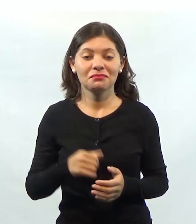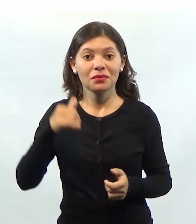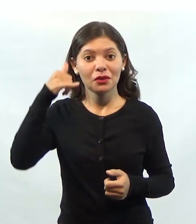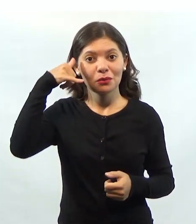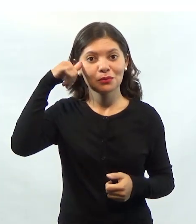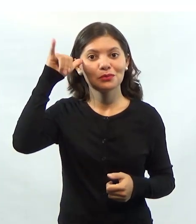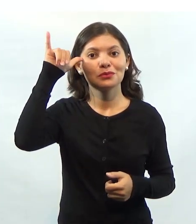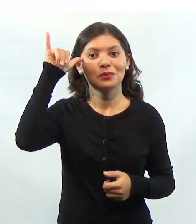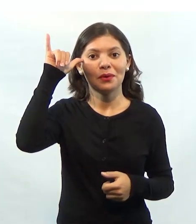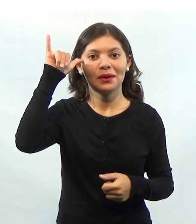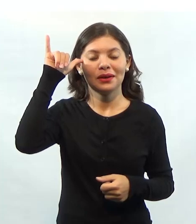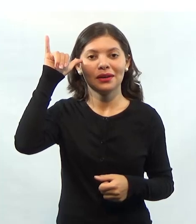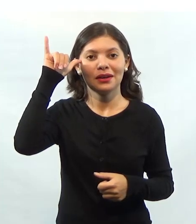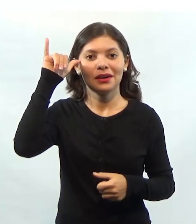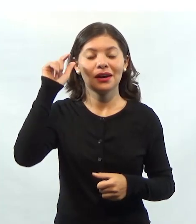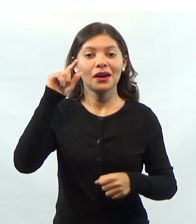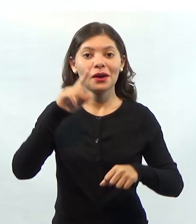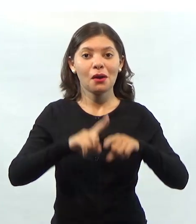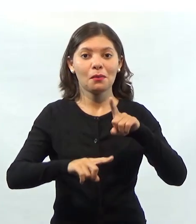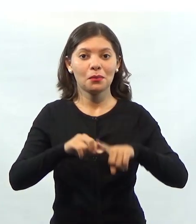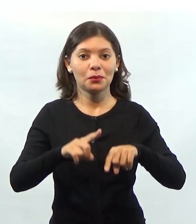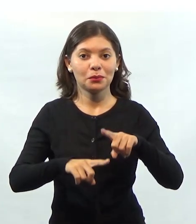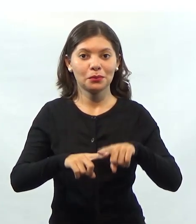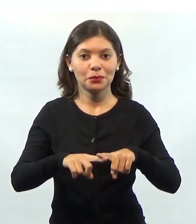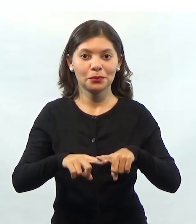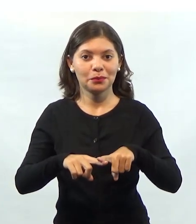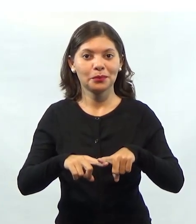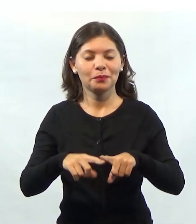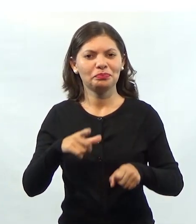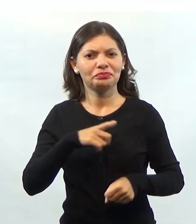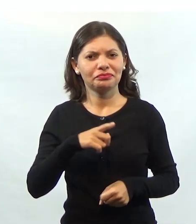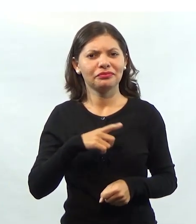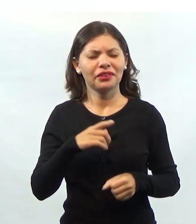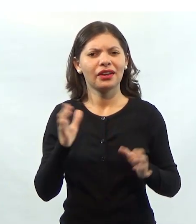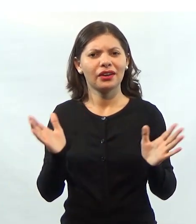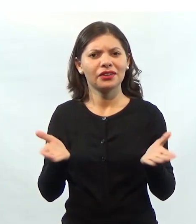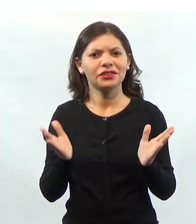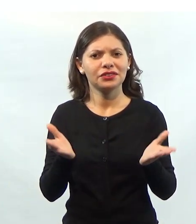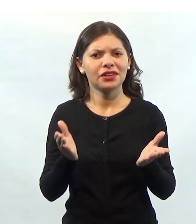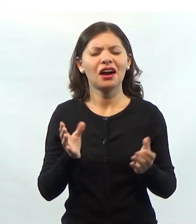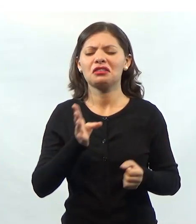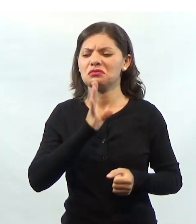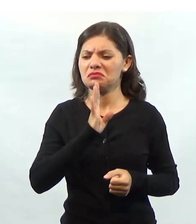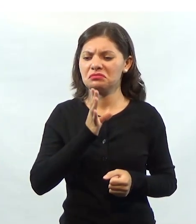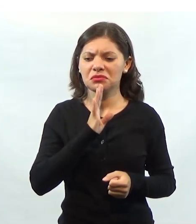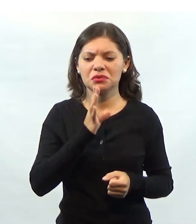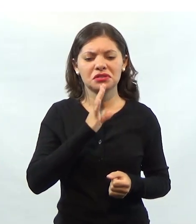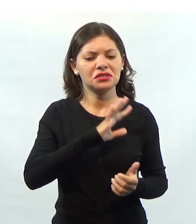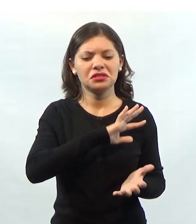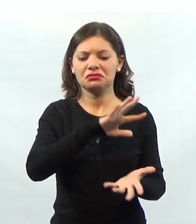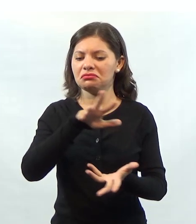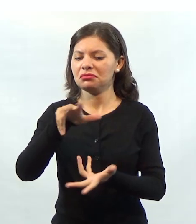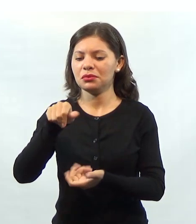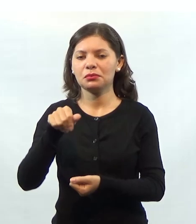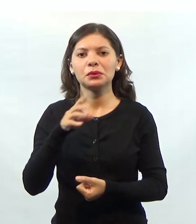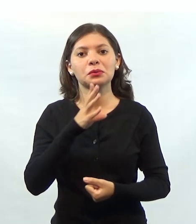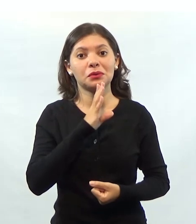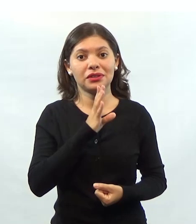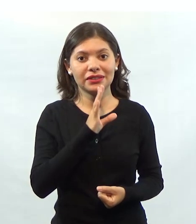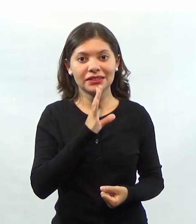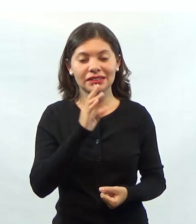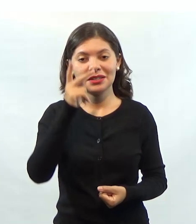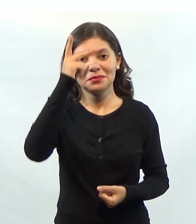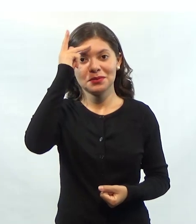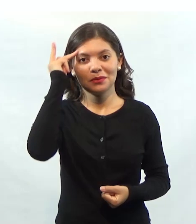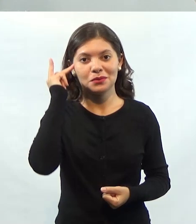esse produto vaca leiteira é aquele produto que já tem, já é muito conhecido pelo mercado,